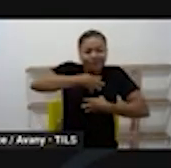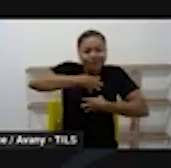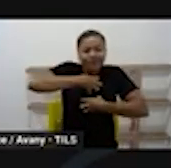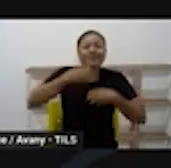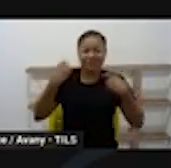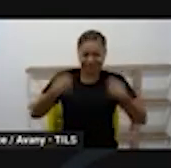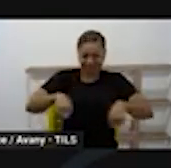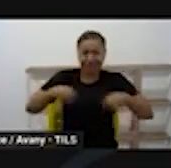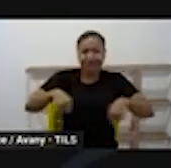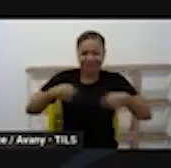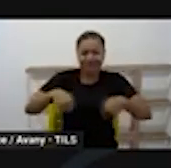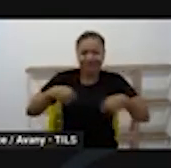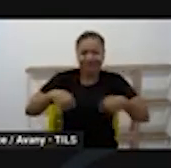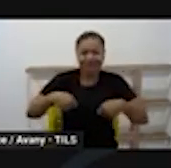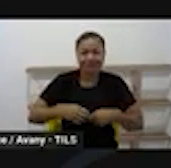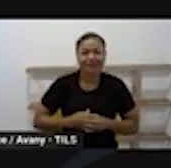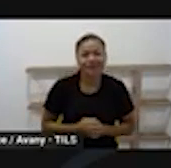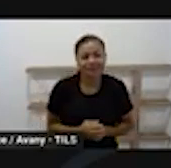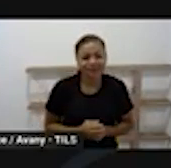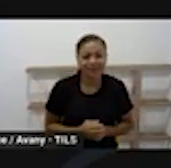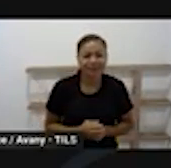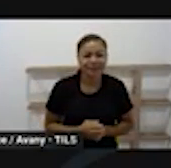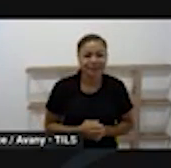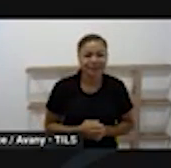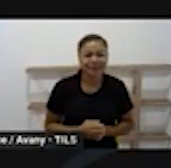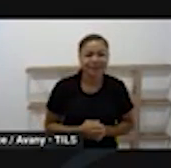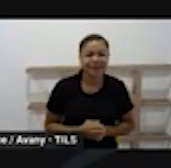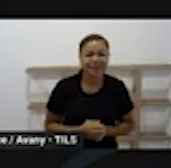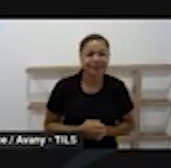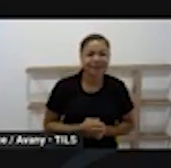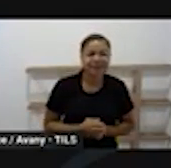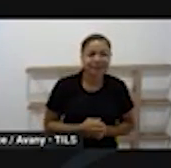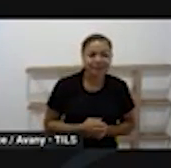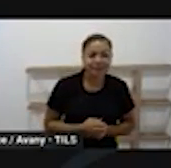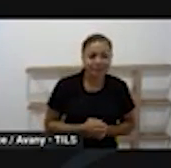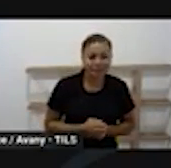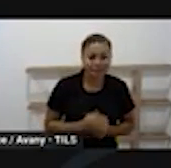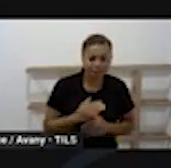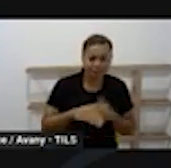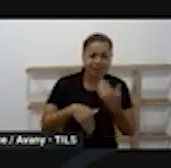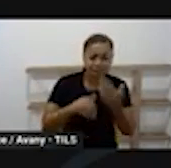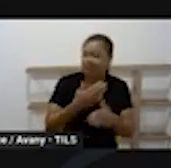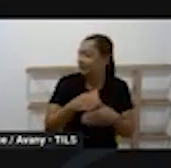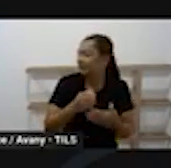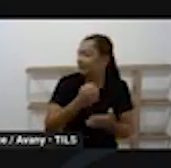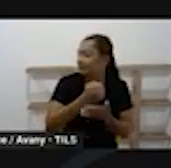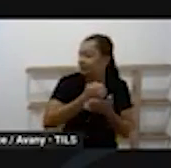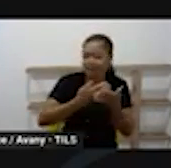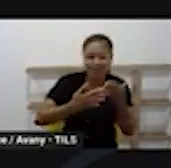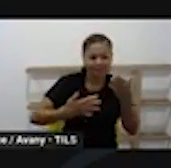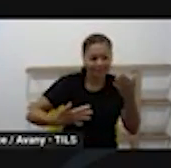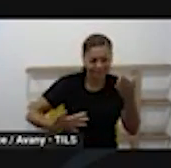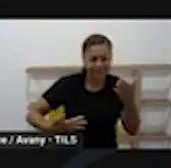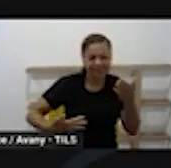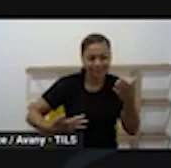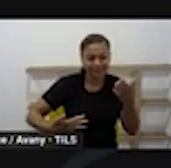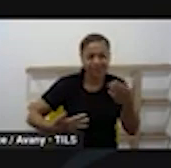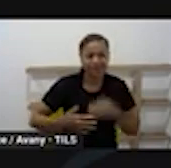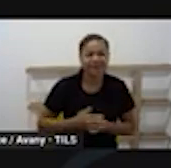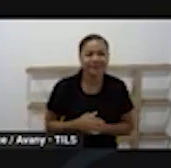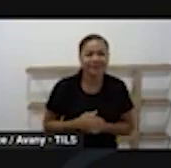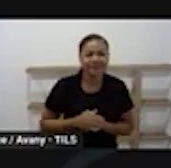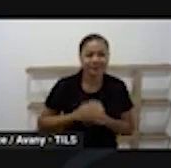além do A4, para além de modelos, para além de receitas, escola que é